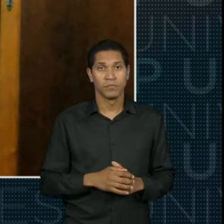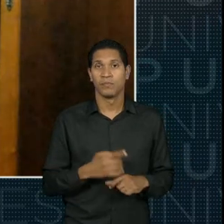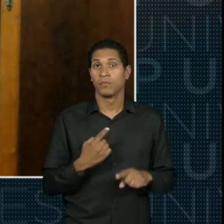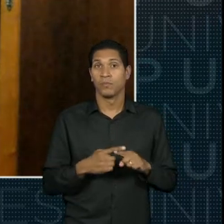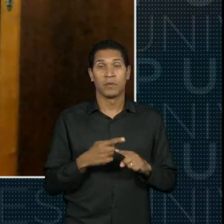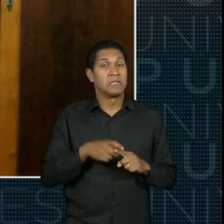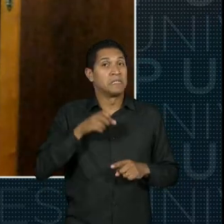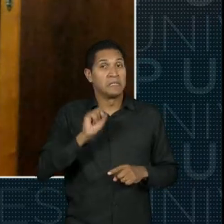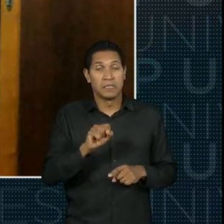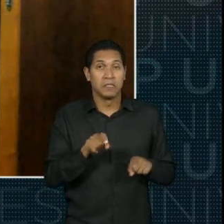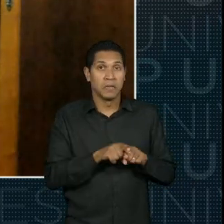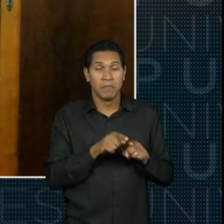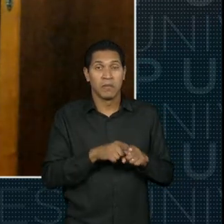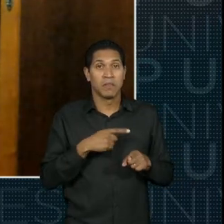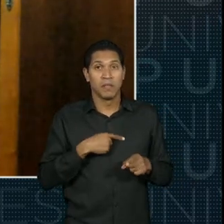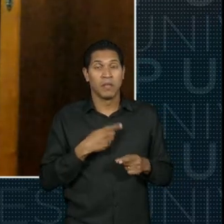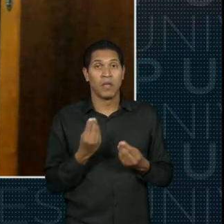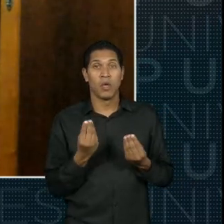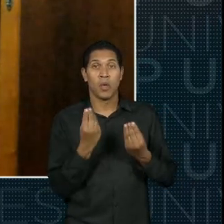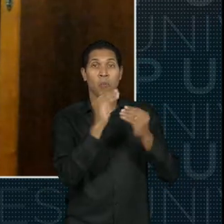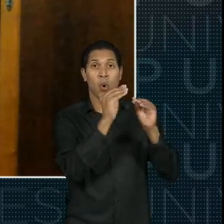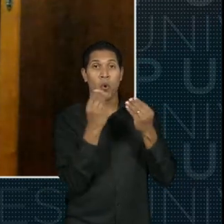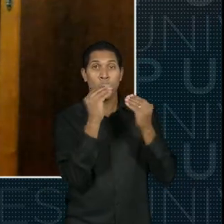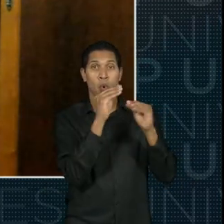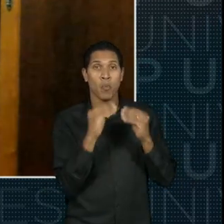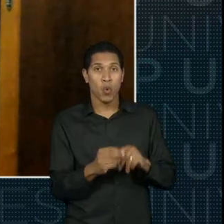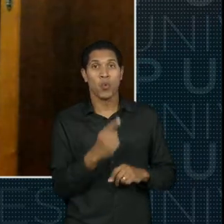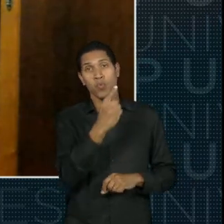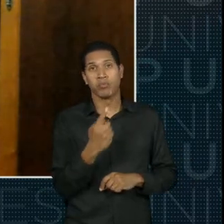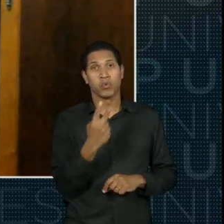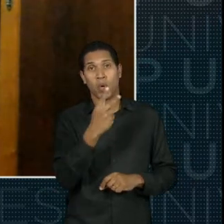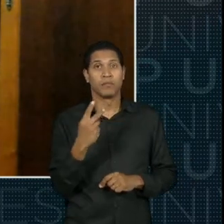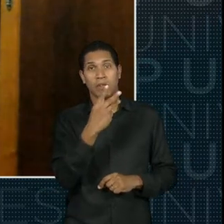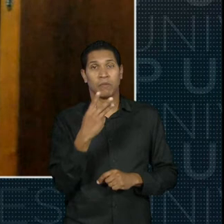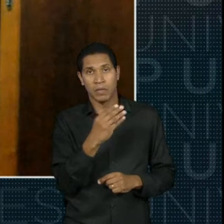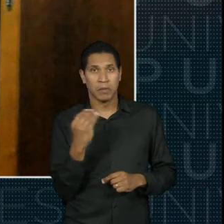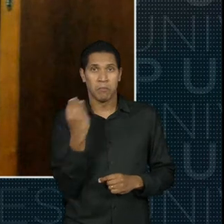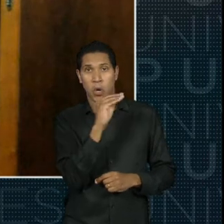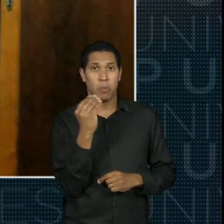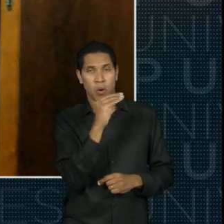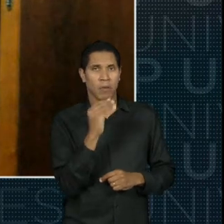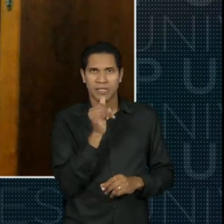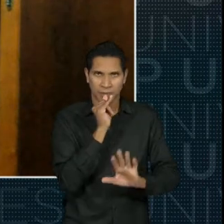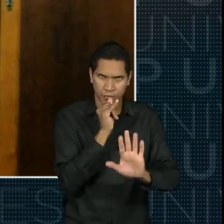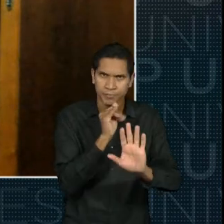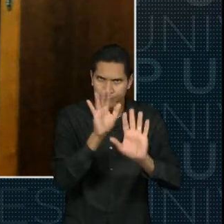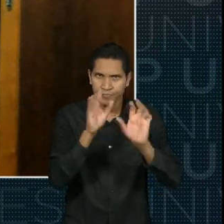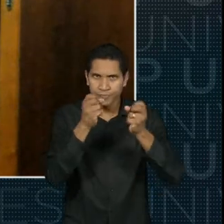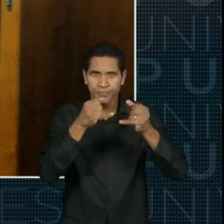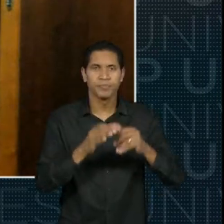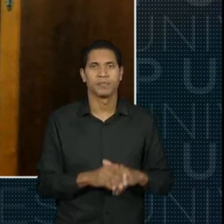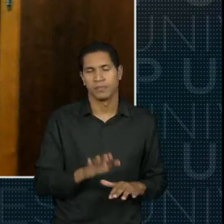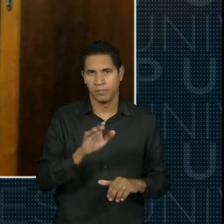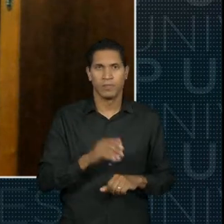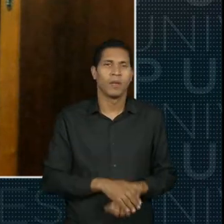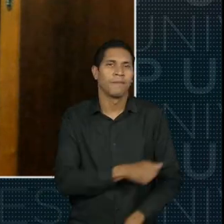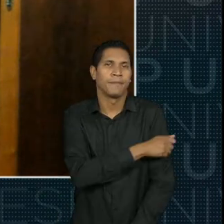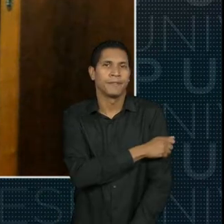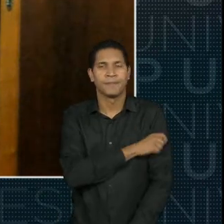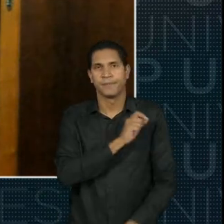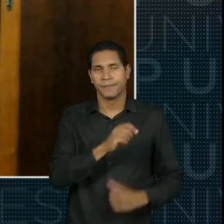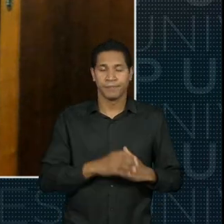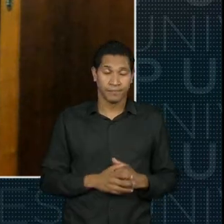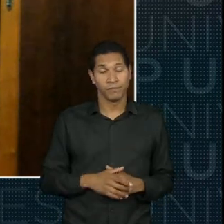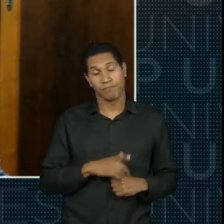válidas postagens futuras de novos PDFs, então vamos partir do seguinte exemplo, o aluno pega